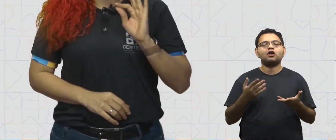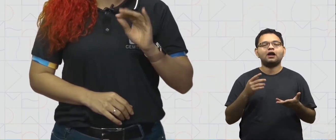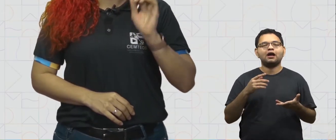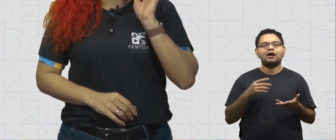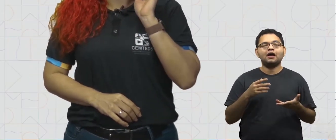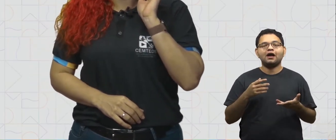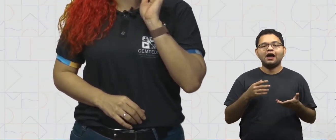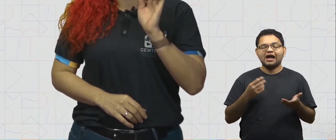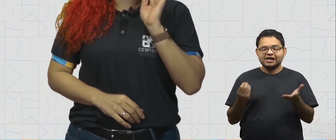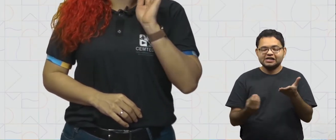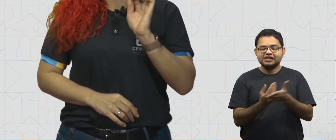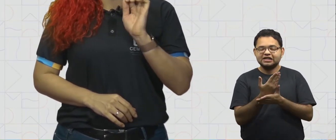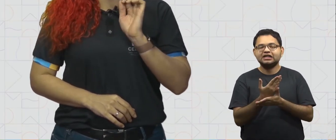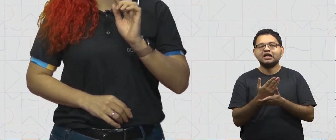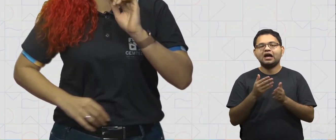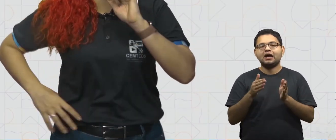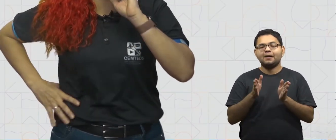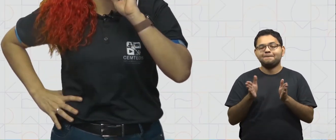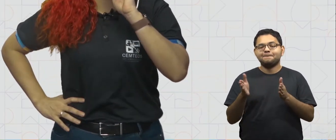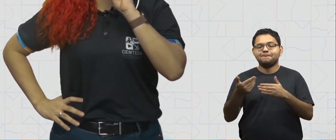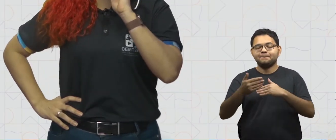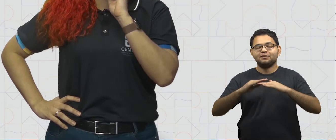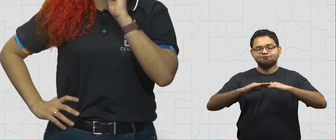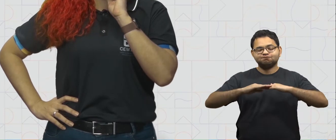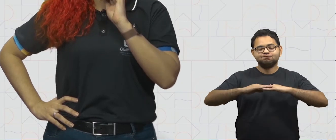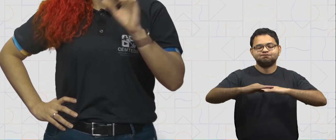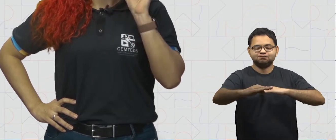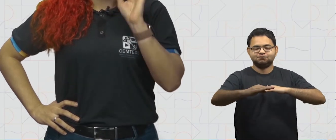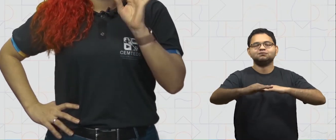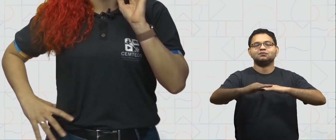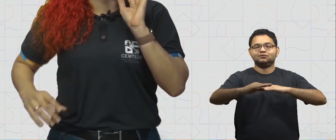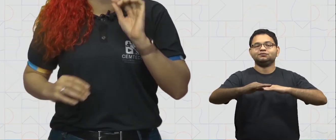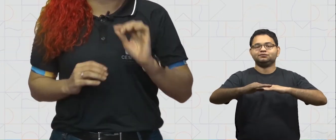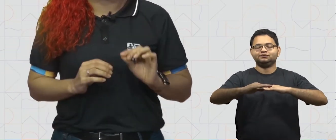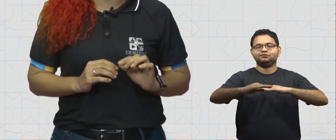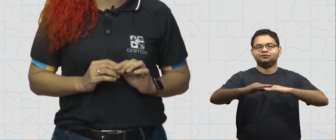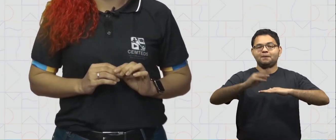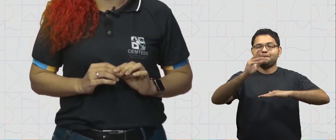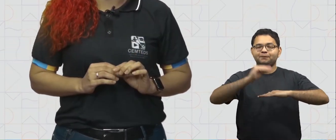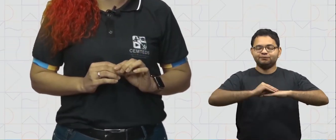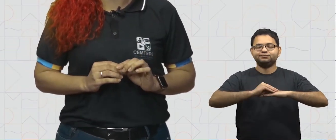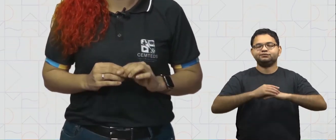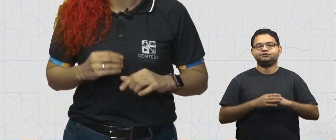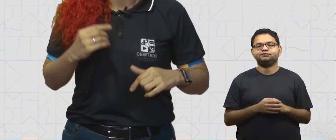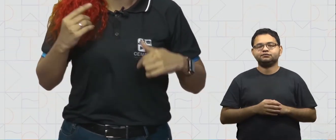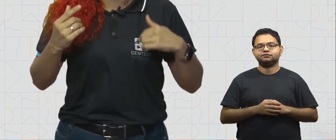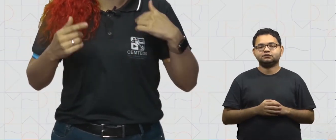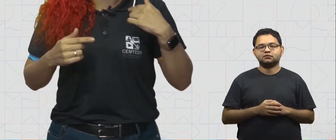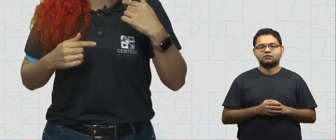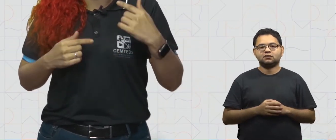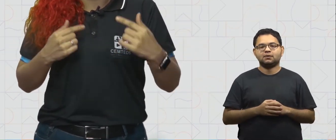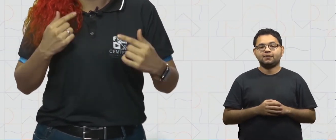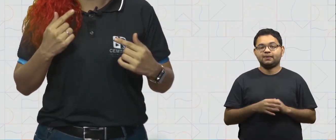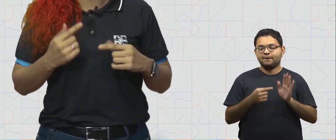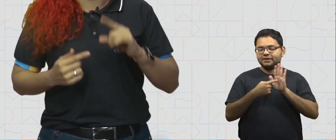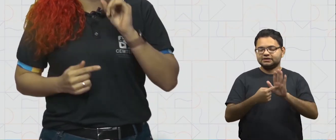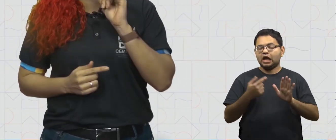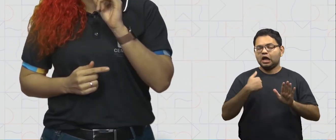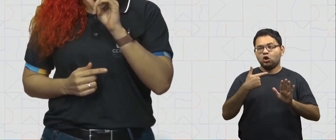fazermos uma planta baixa de uma sala de aula? vou colocar aqui para vocês como eu